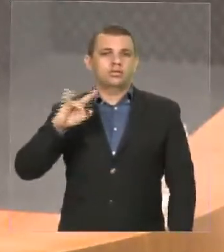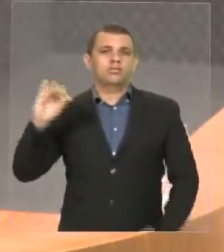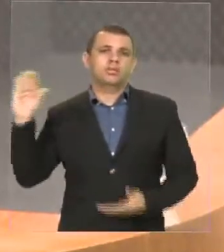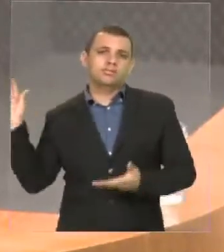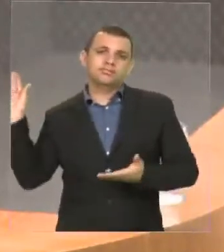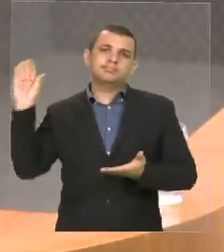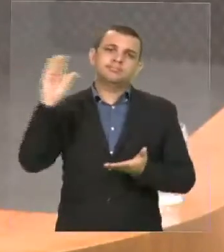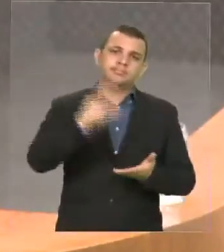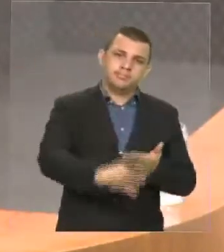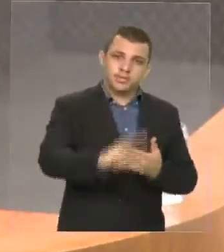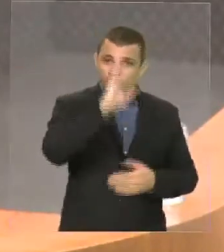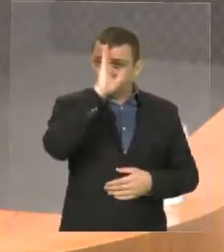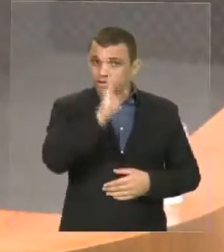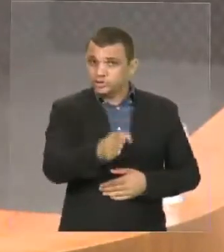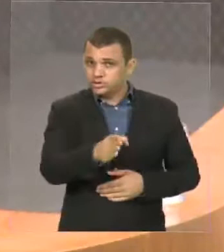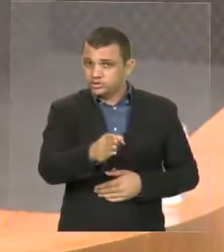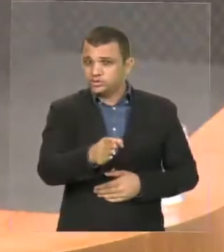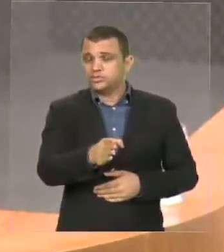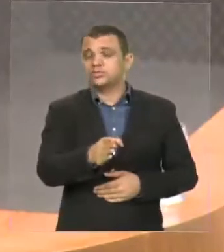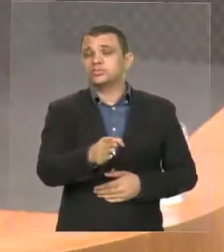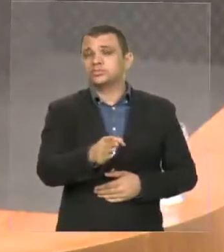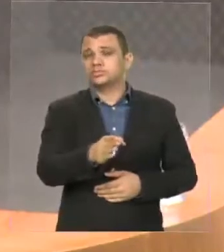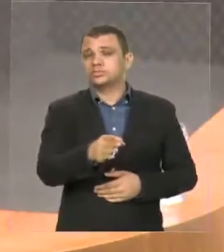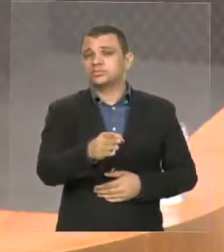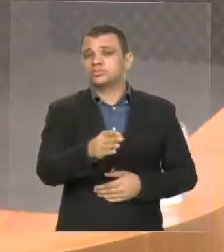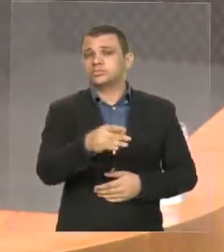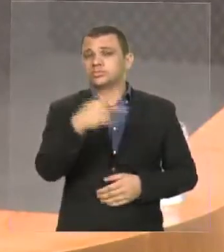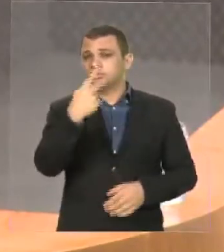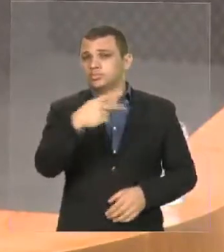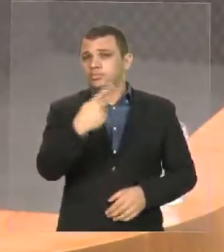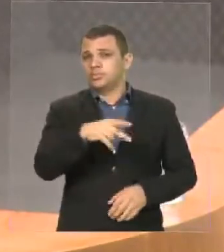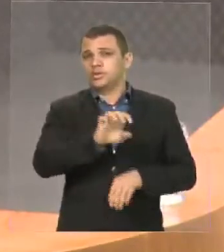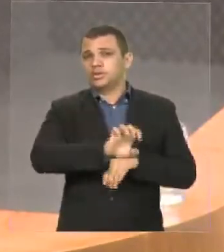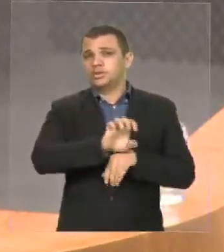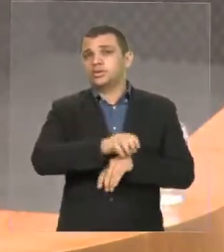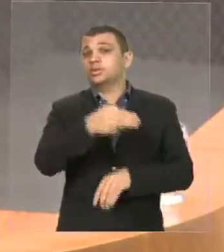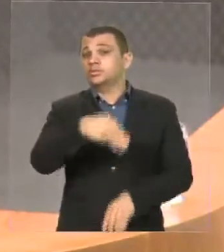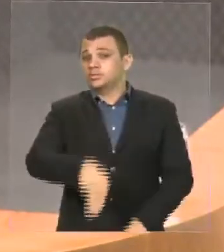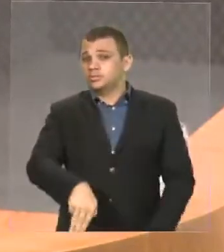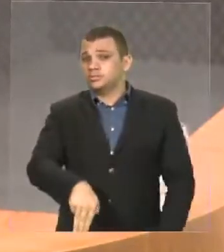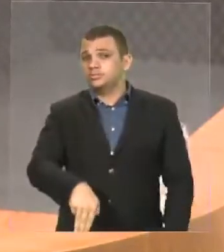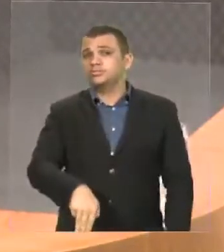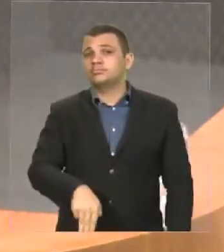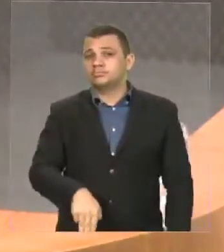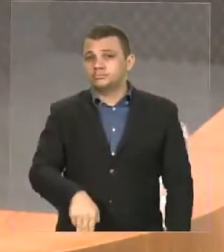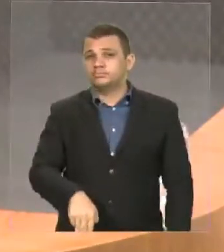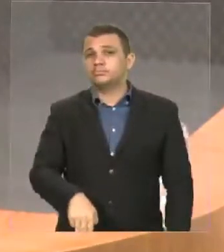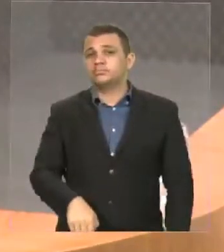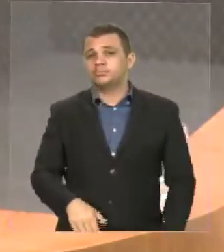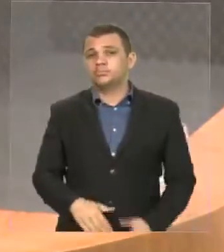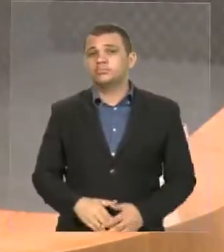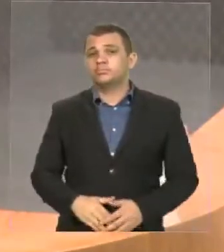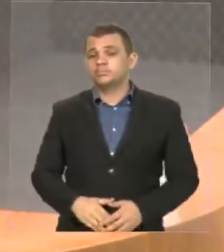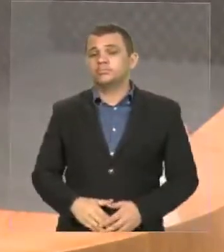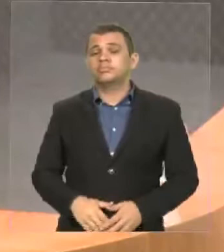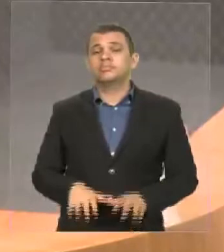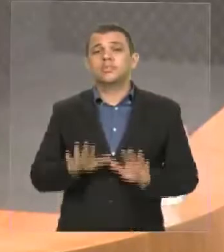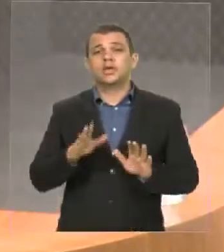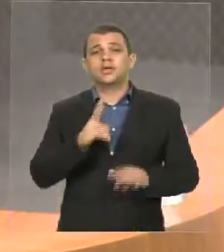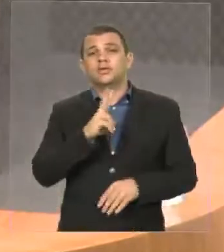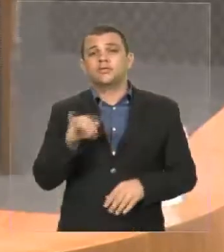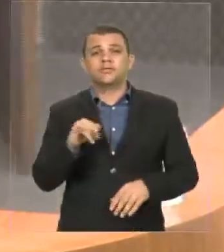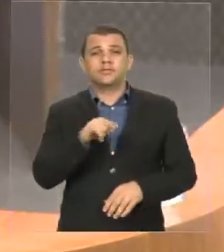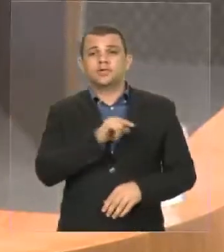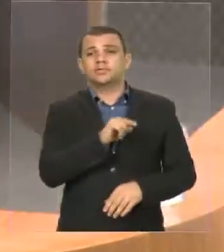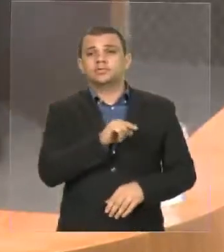transferido diretamente ao Tesouro do Governo do Estado, para fechar as contas ainda